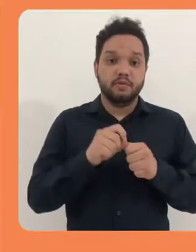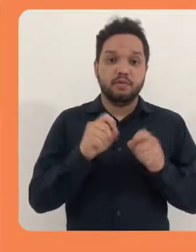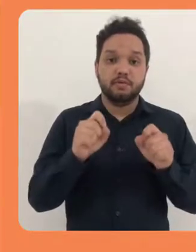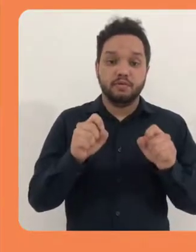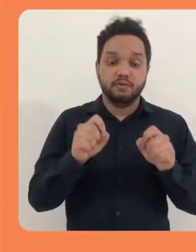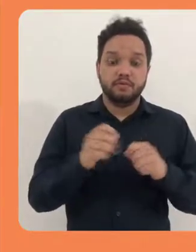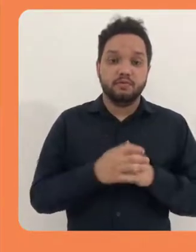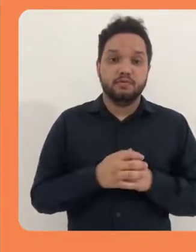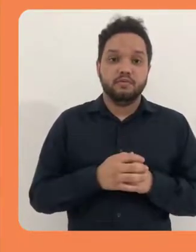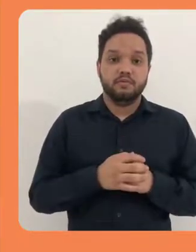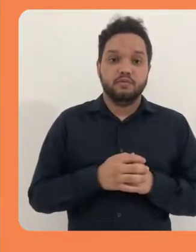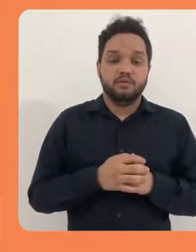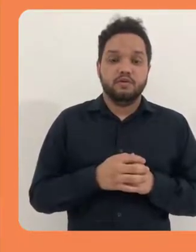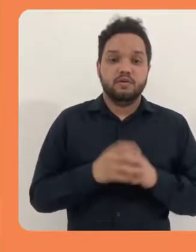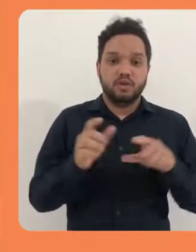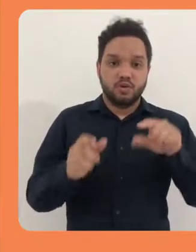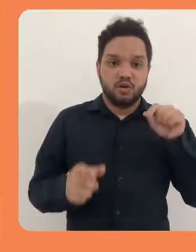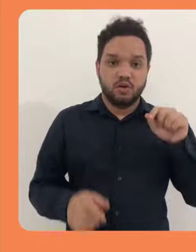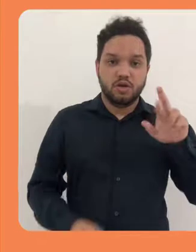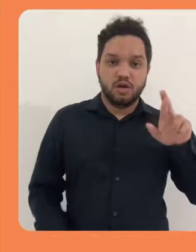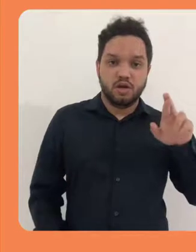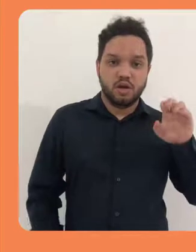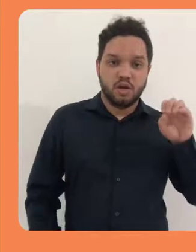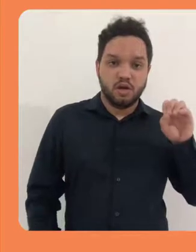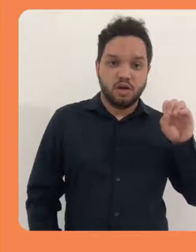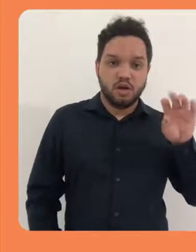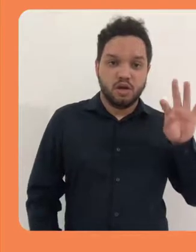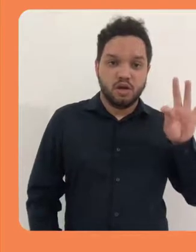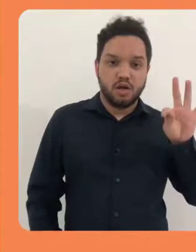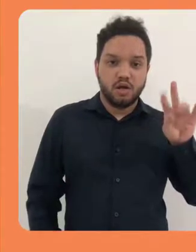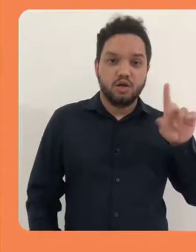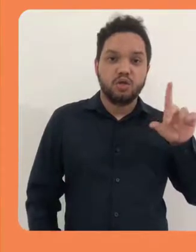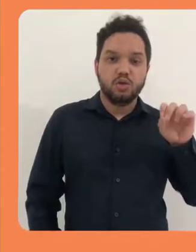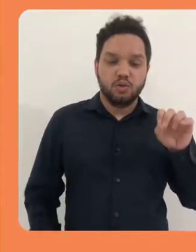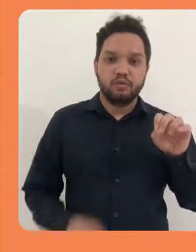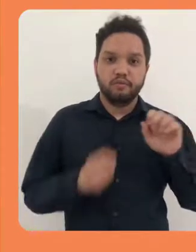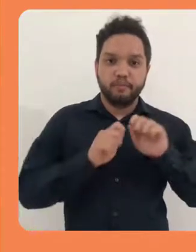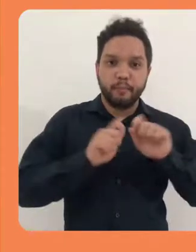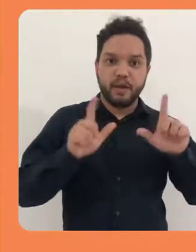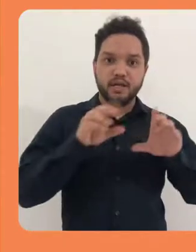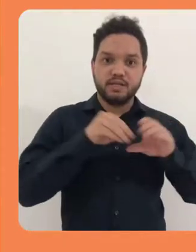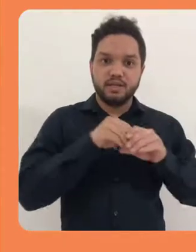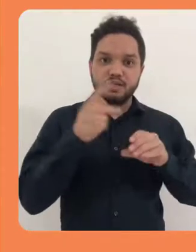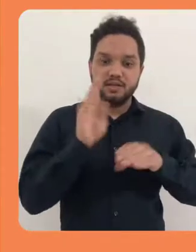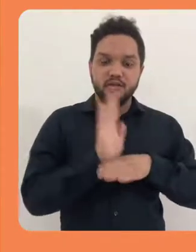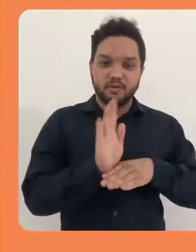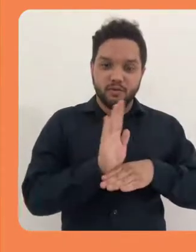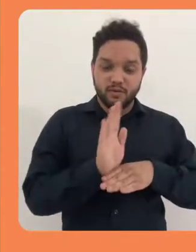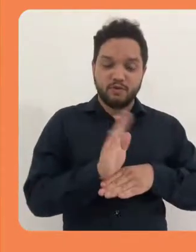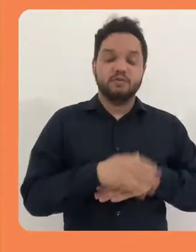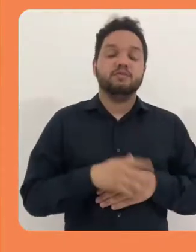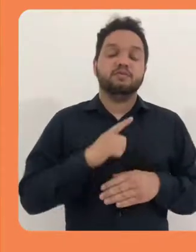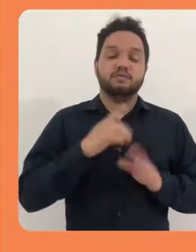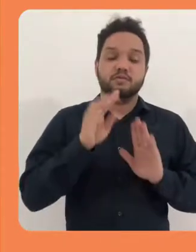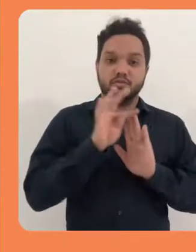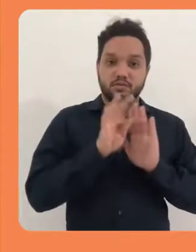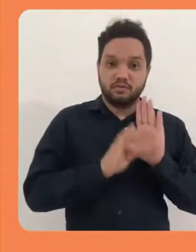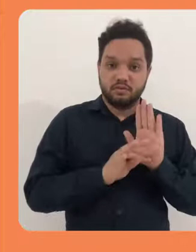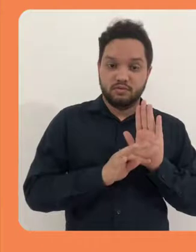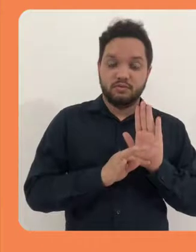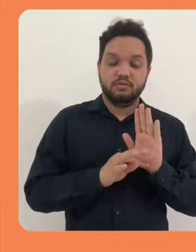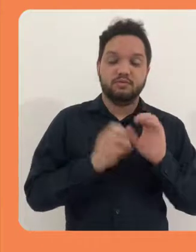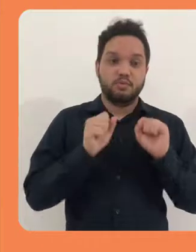Você pode também escolher um rótulo que vai aparecer no seu vídeo. Então, o texto pode